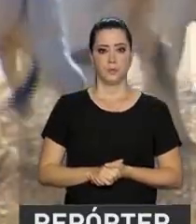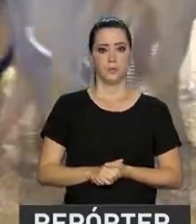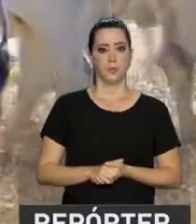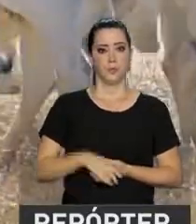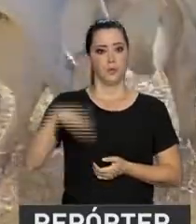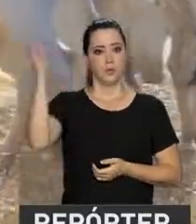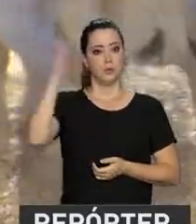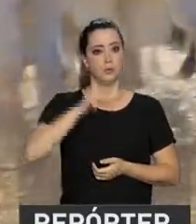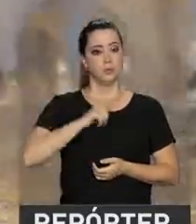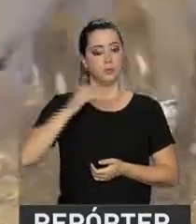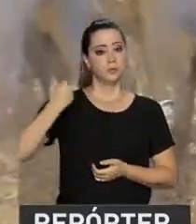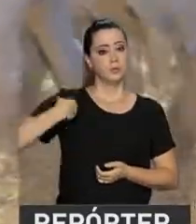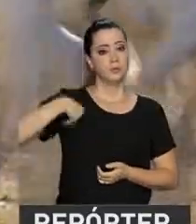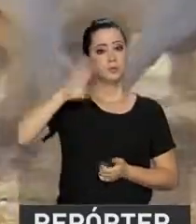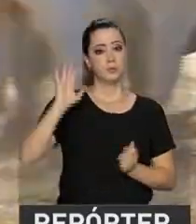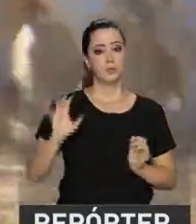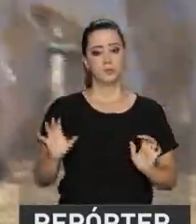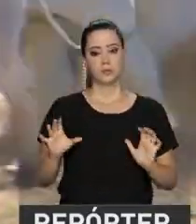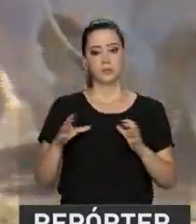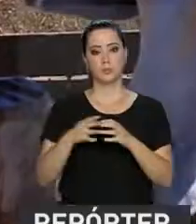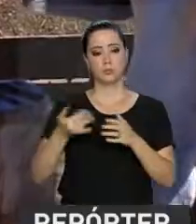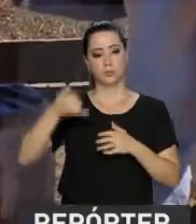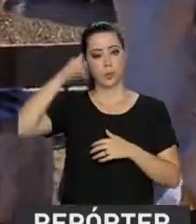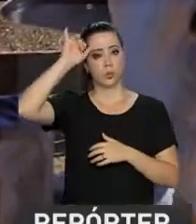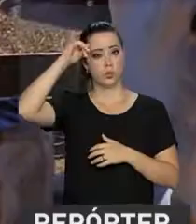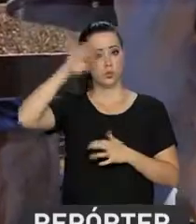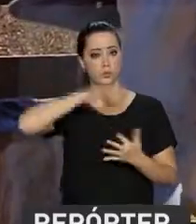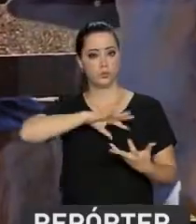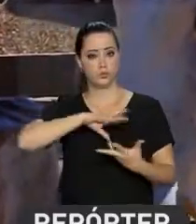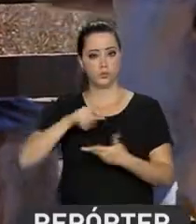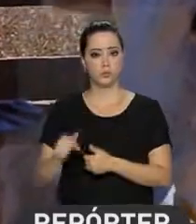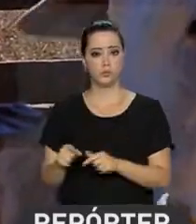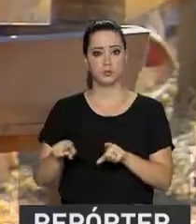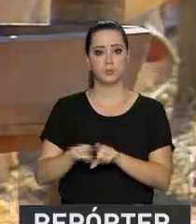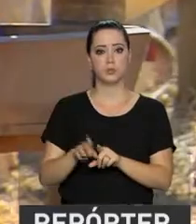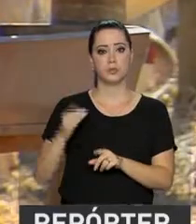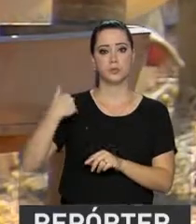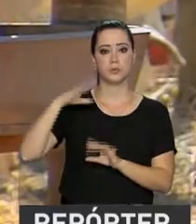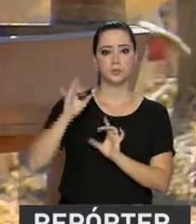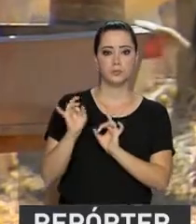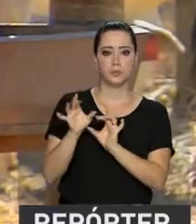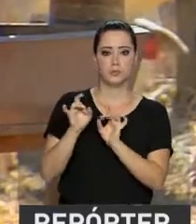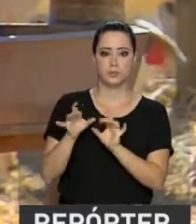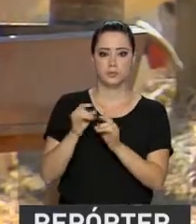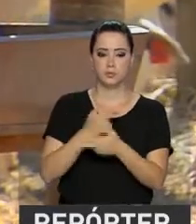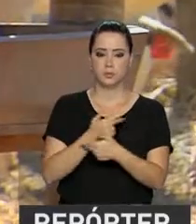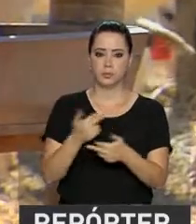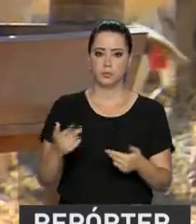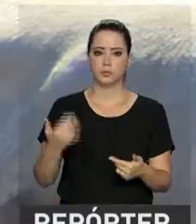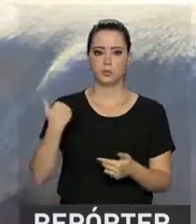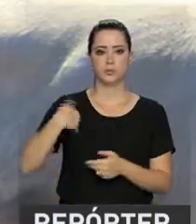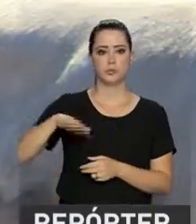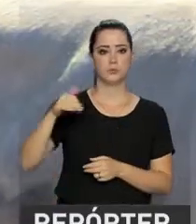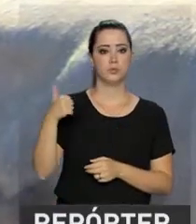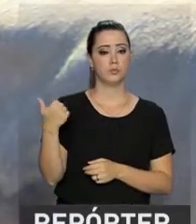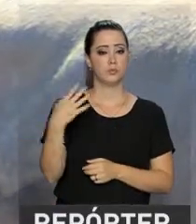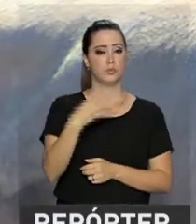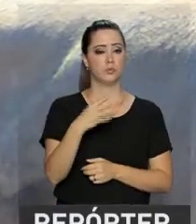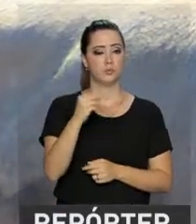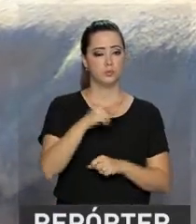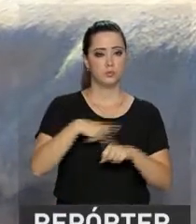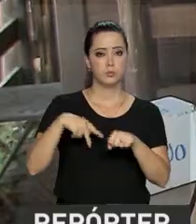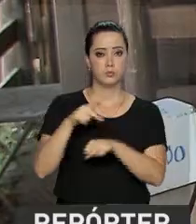Brasil possui o maior rebanho comercial do mundo. É também o maior exportador de carne com vendas para mais de 140